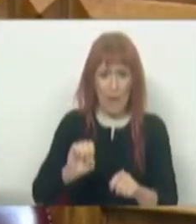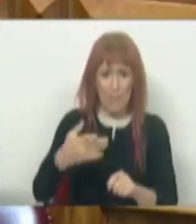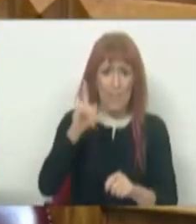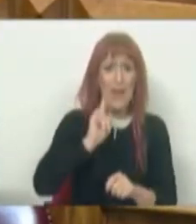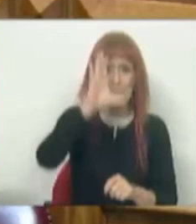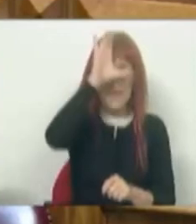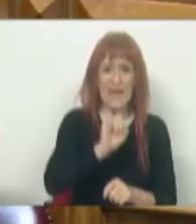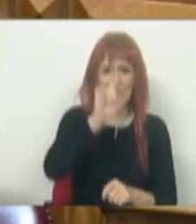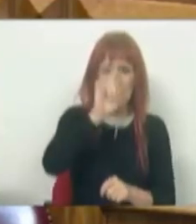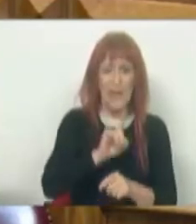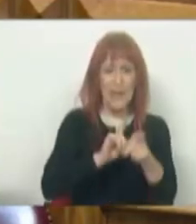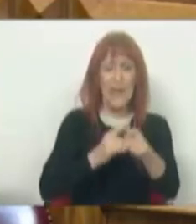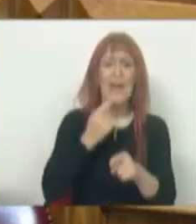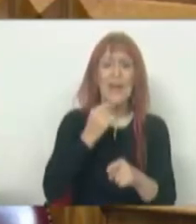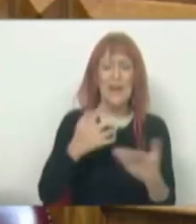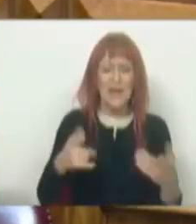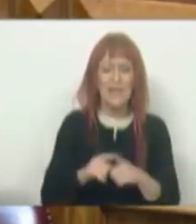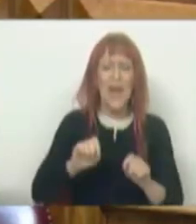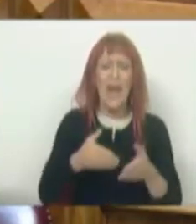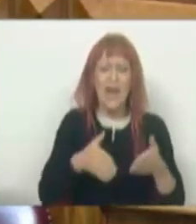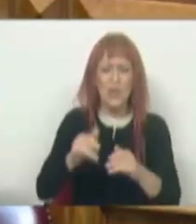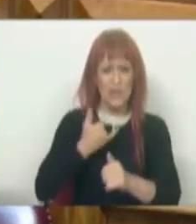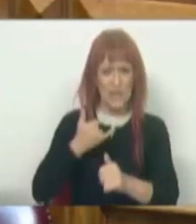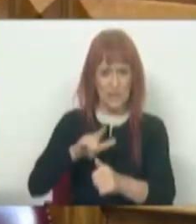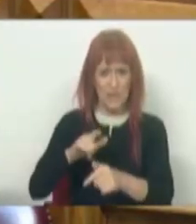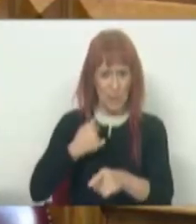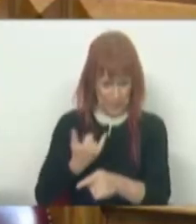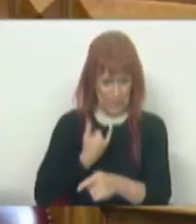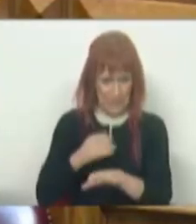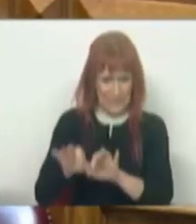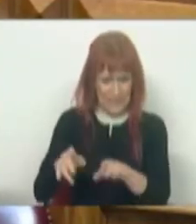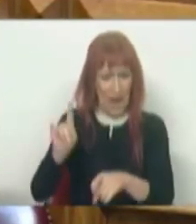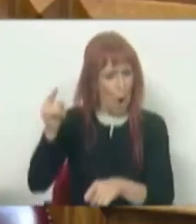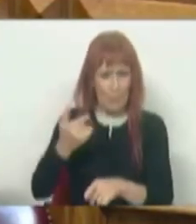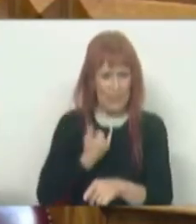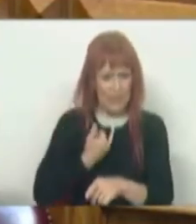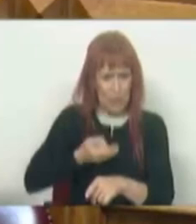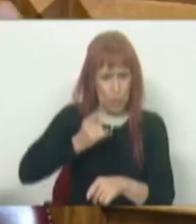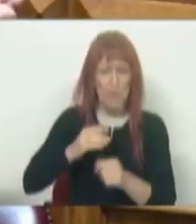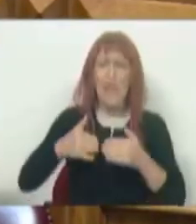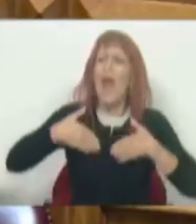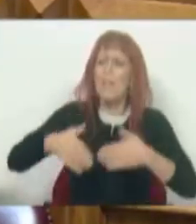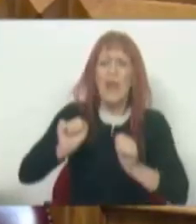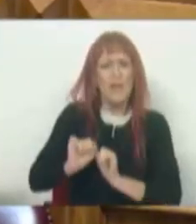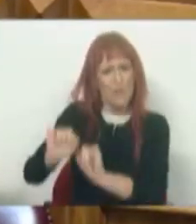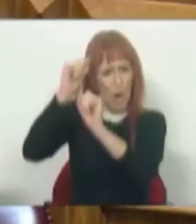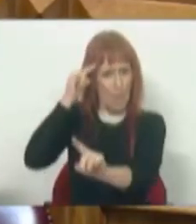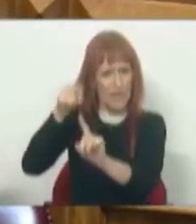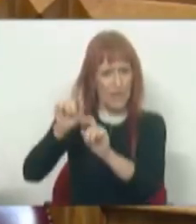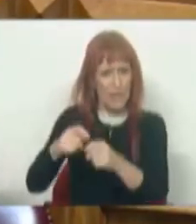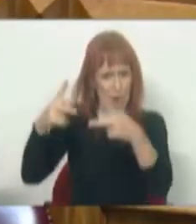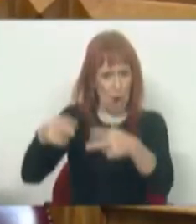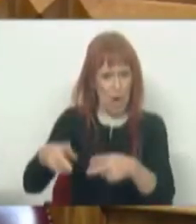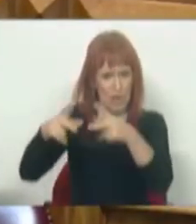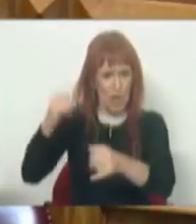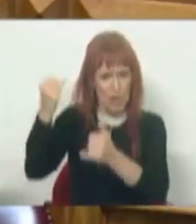Strass, é ou não uma estratégia na qual a iniciativa liberal se revê? E se não se revê, abandonar o vosso objetivo dos cortes